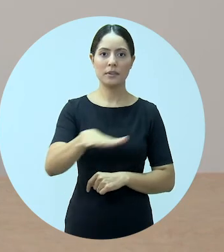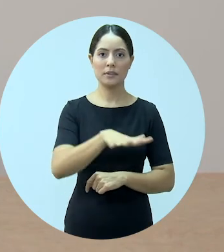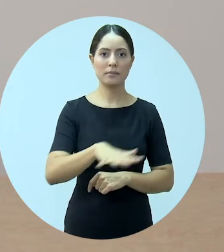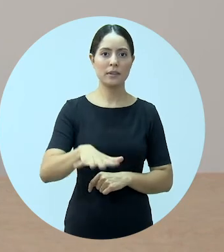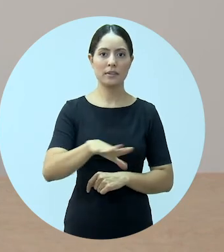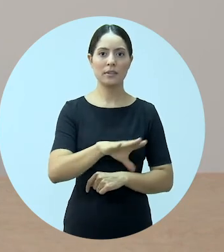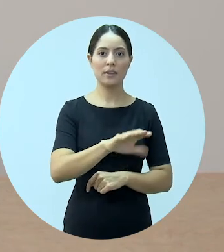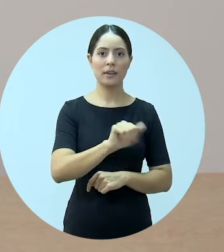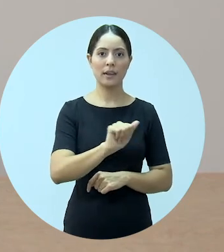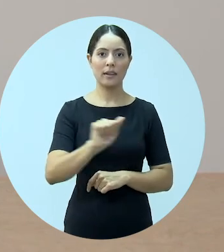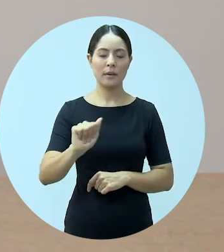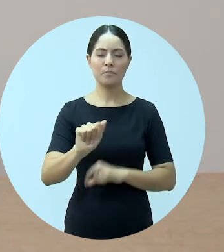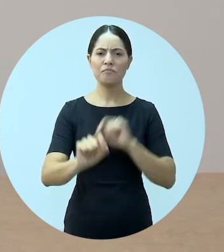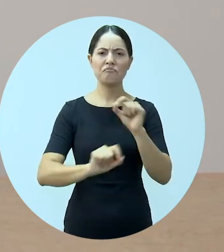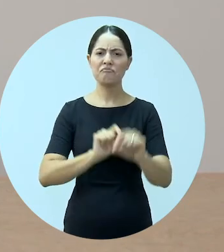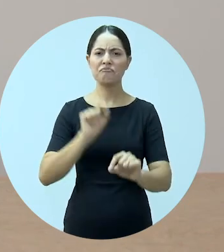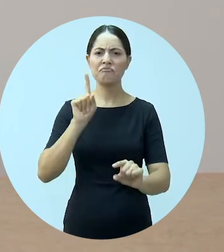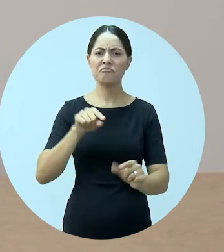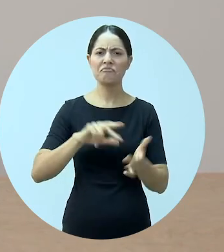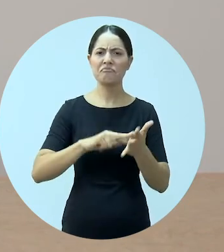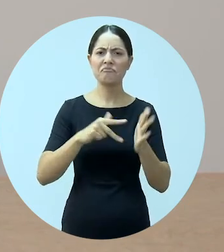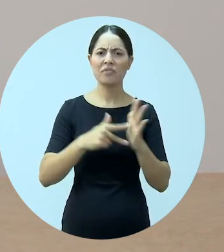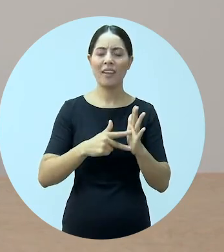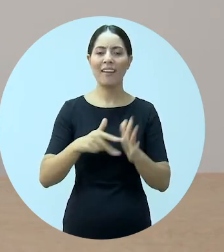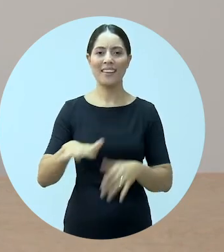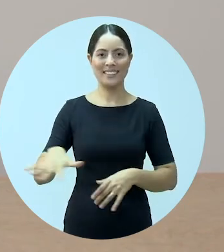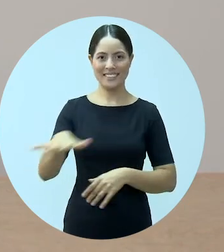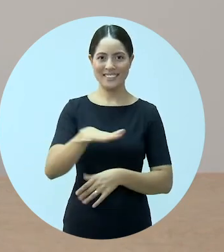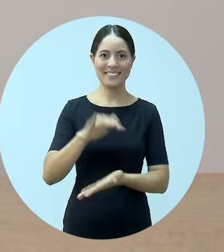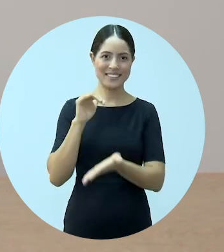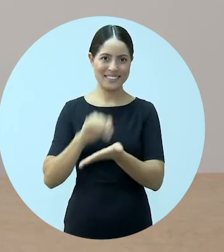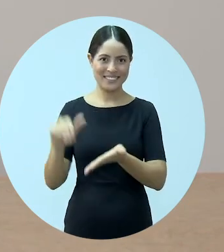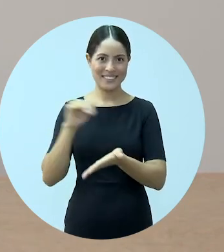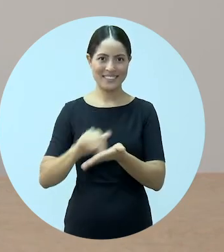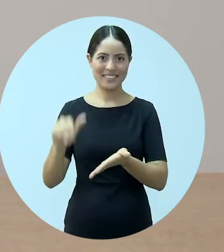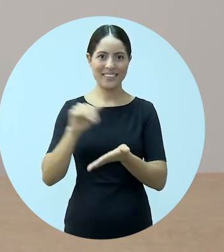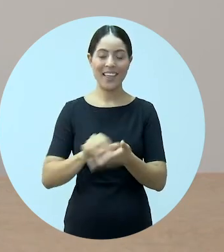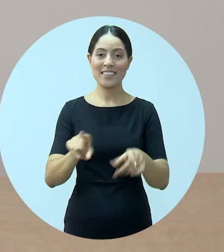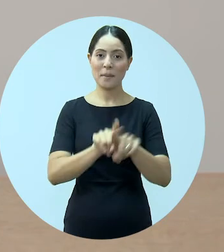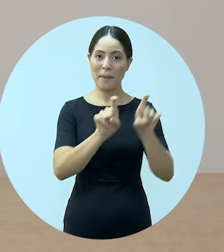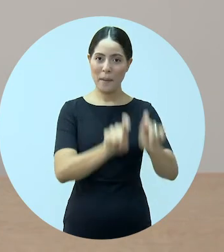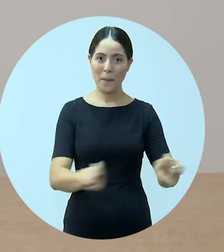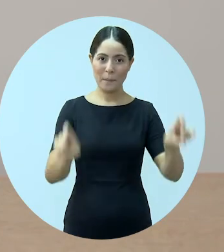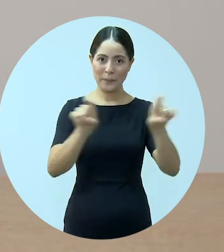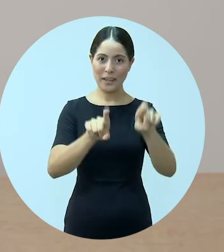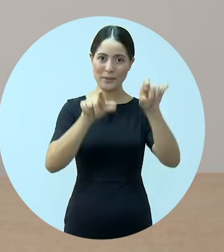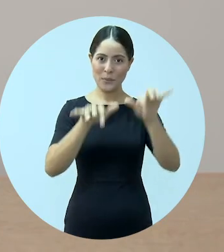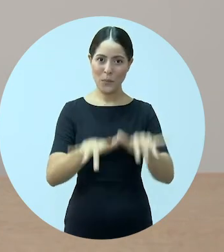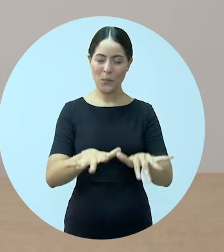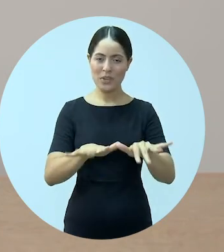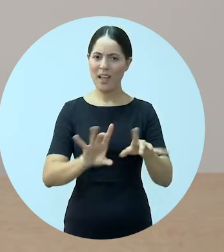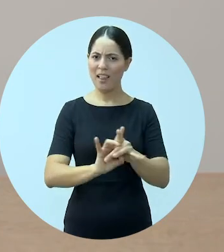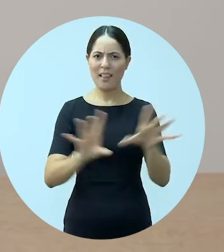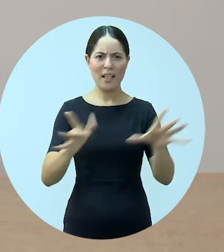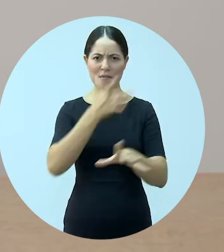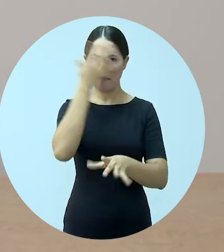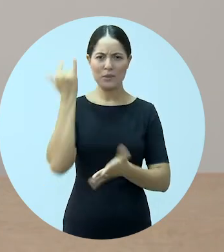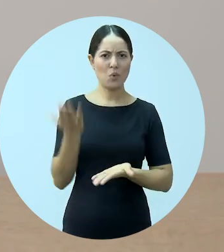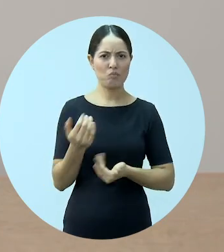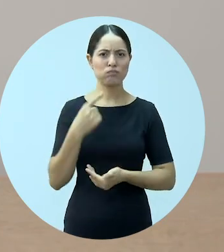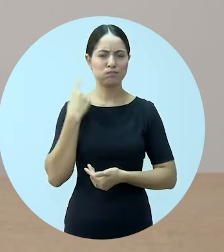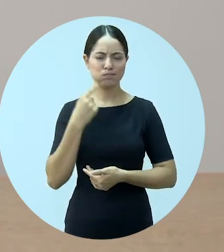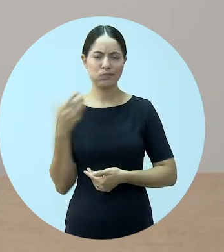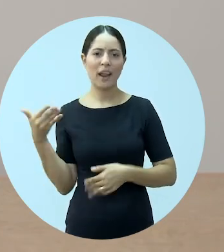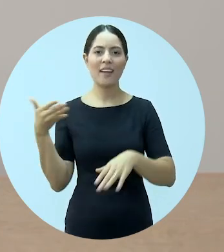espaço CAAR. No espaço CAAR, além dos escritórios compartilhados, nós disponibilizamos computadores para que a jovem